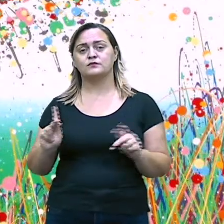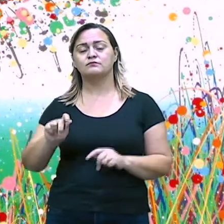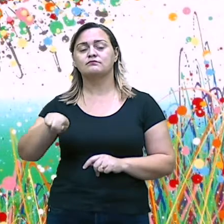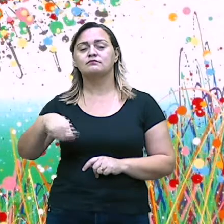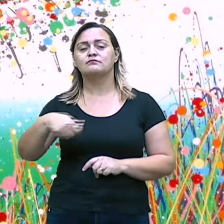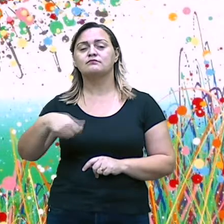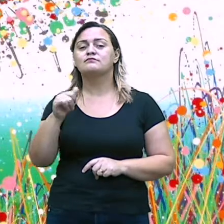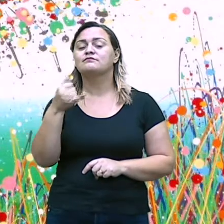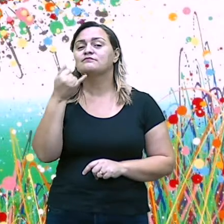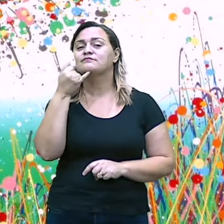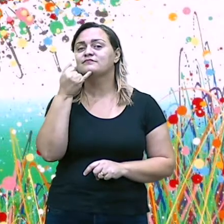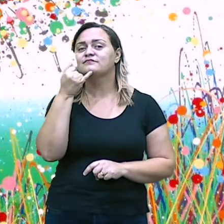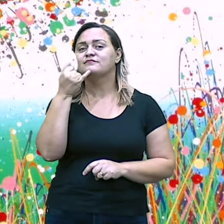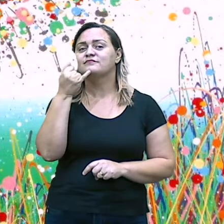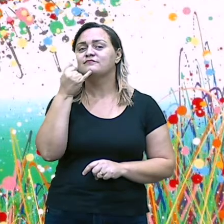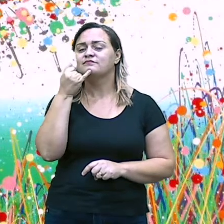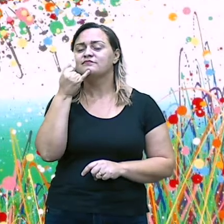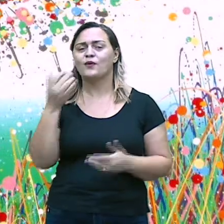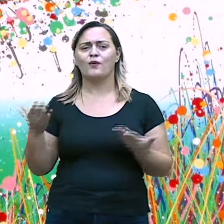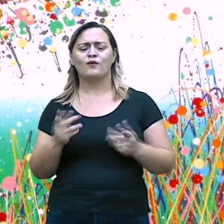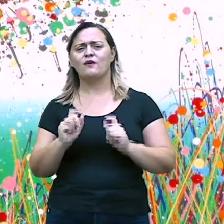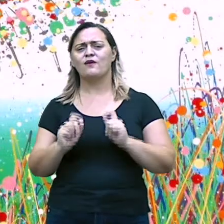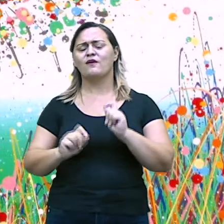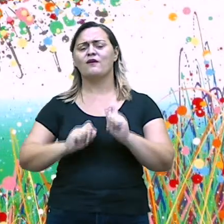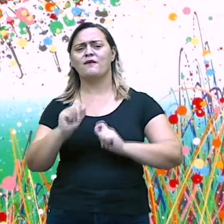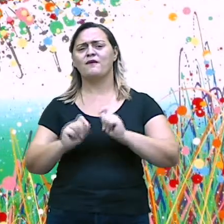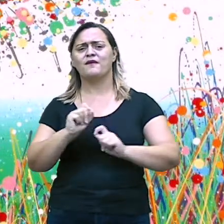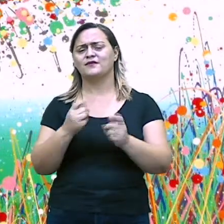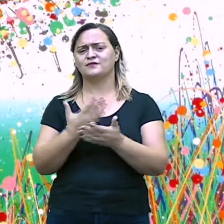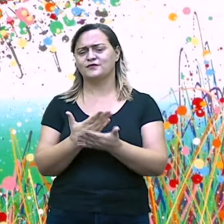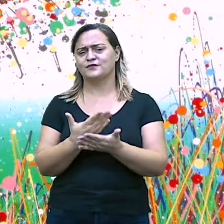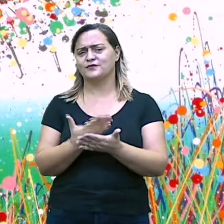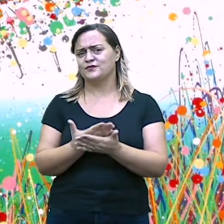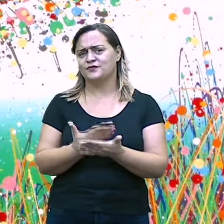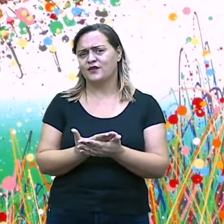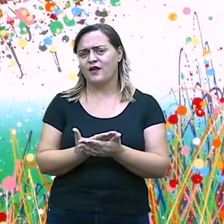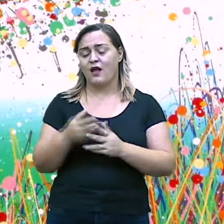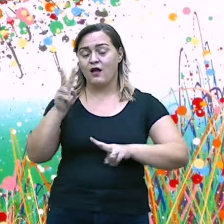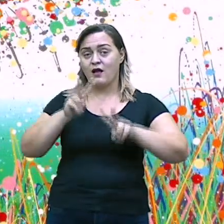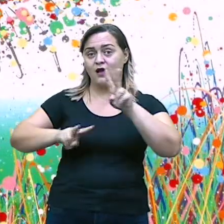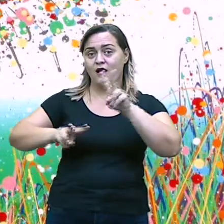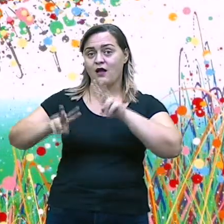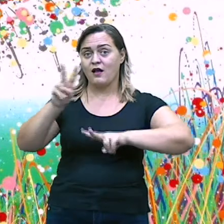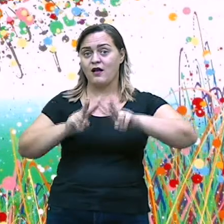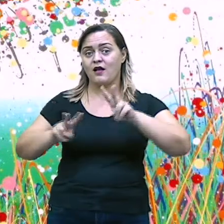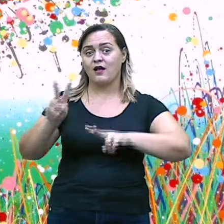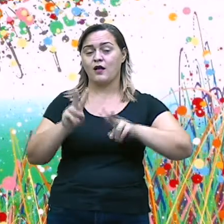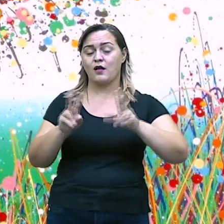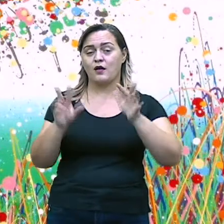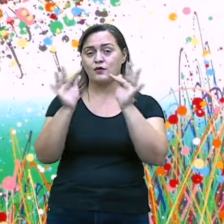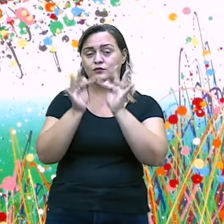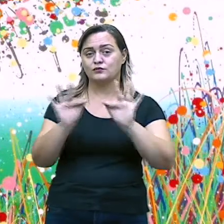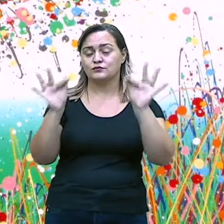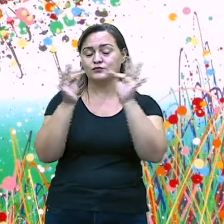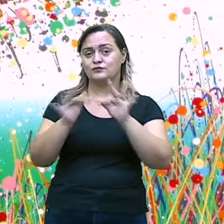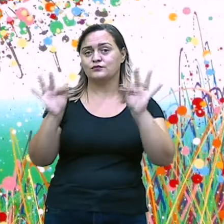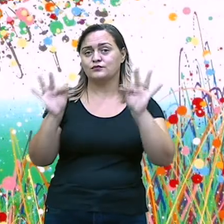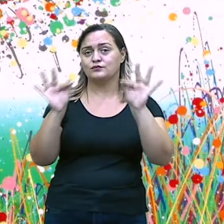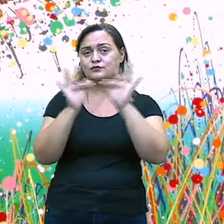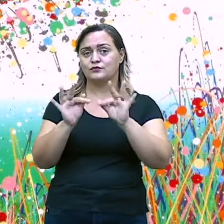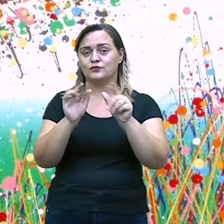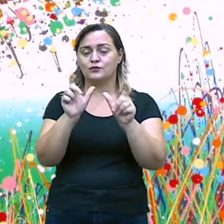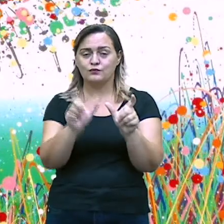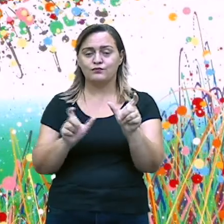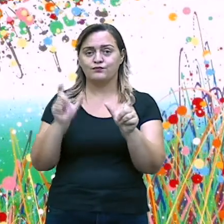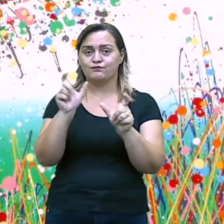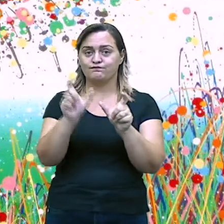nossa aula hoje é a análise morfológica e sintática. Isso mesmo! Na língua portuguesa,